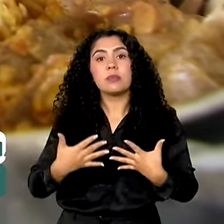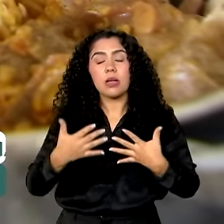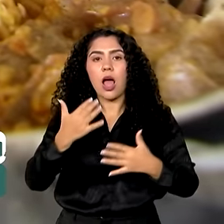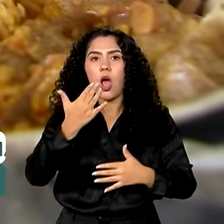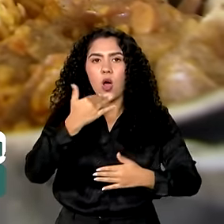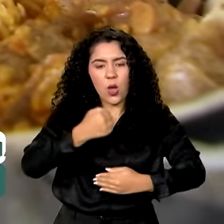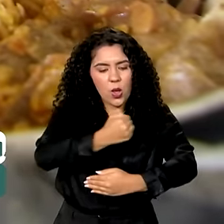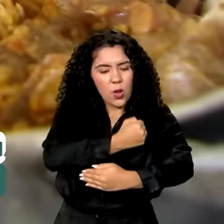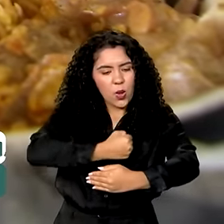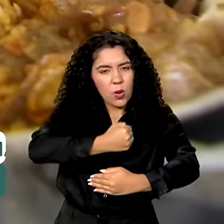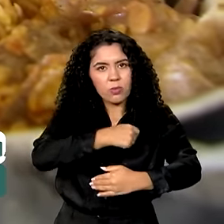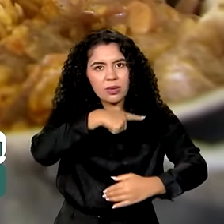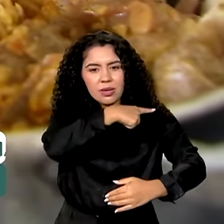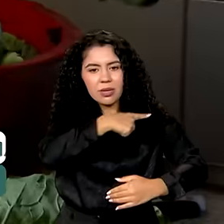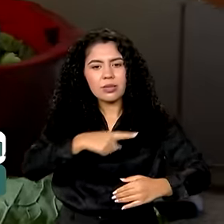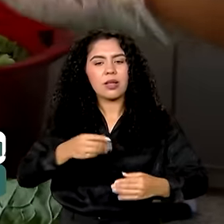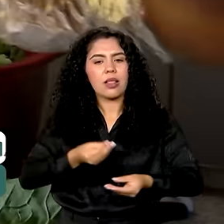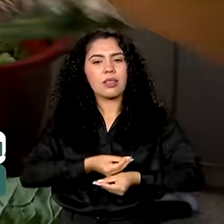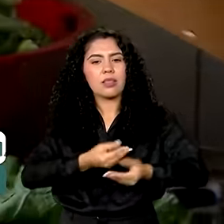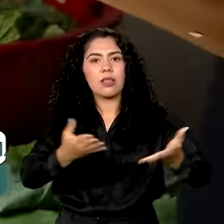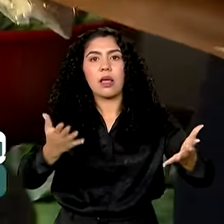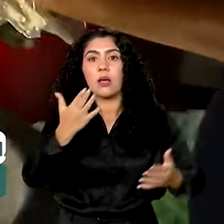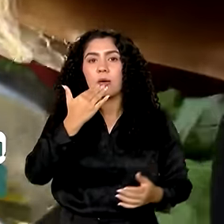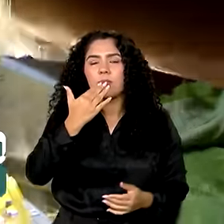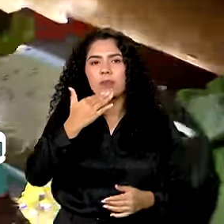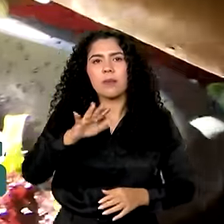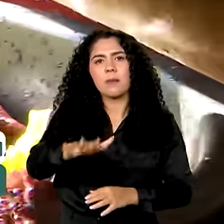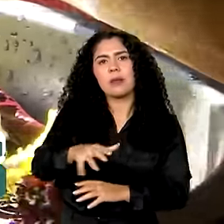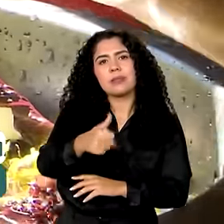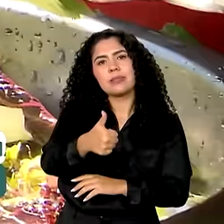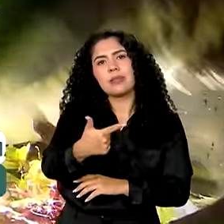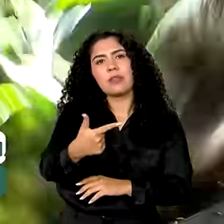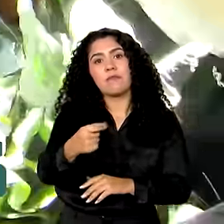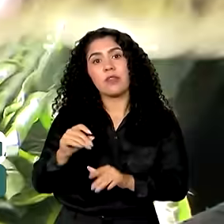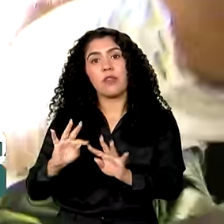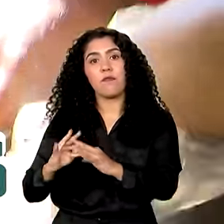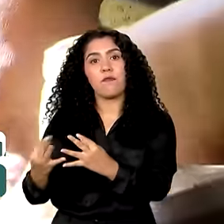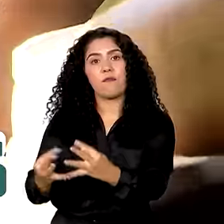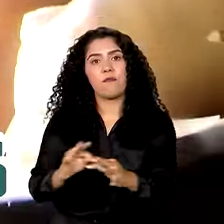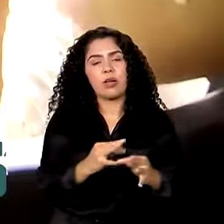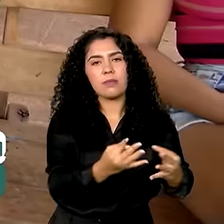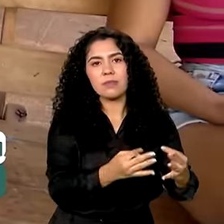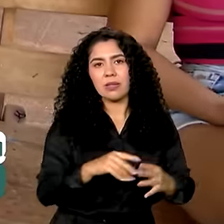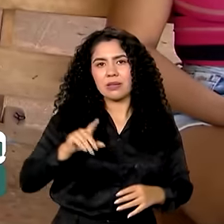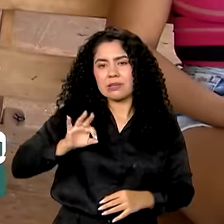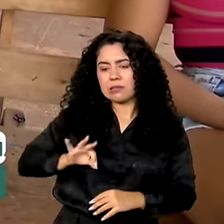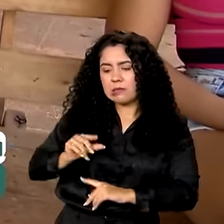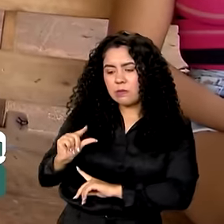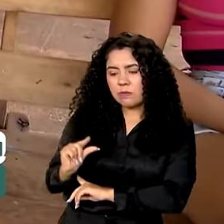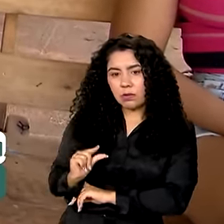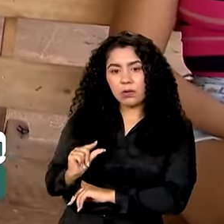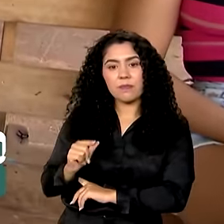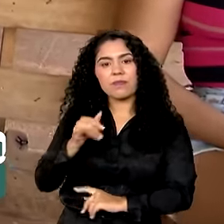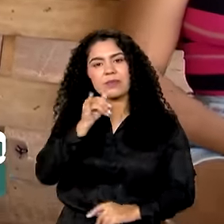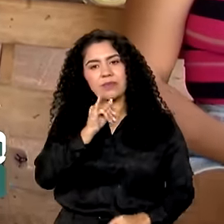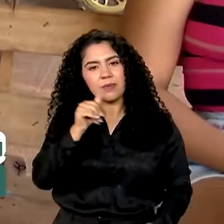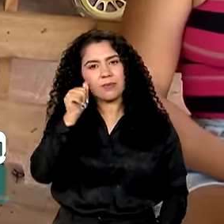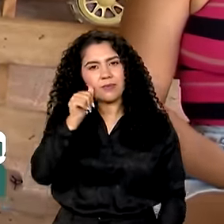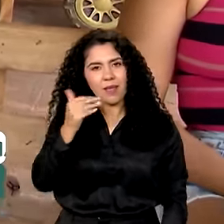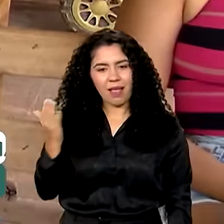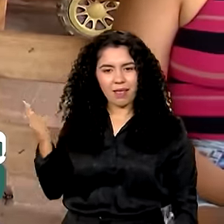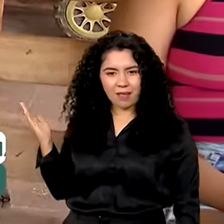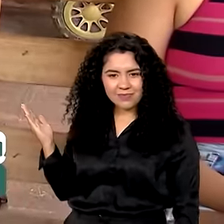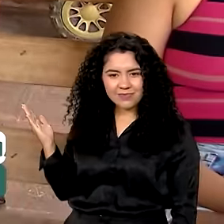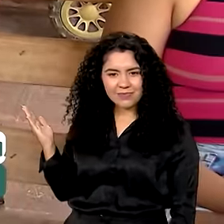panelas alimenta por dia cerca de 120 famílias de baixa renda, como é o caso de Carla,